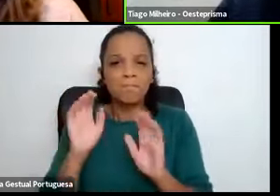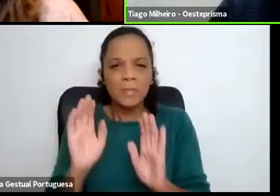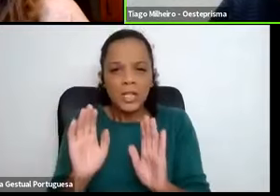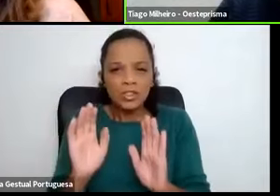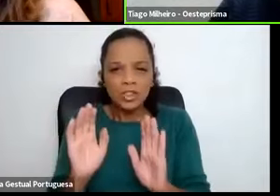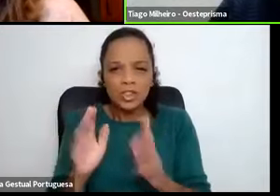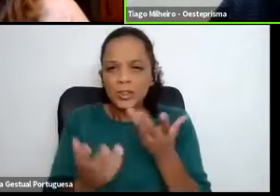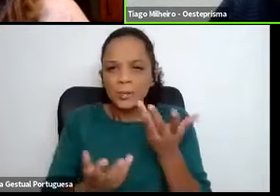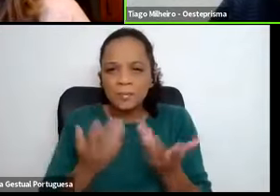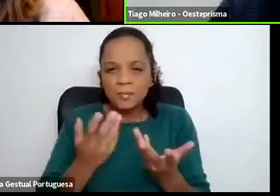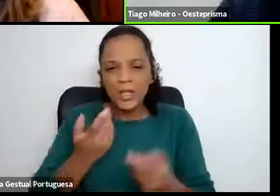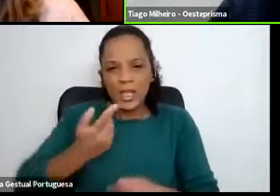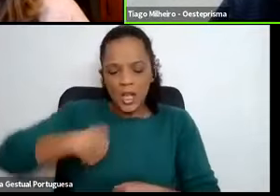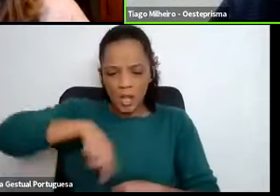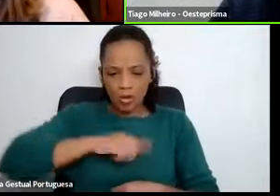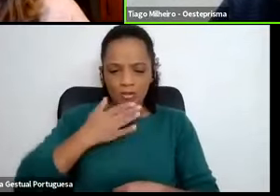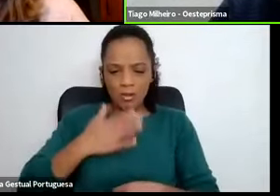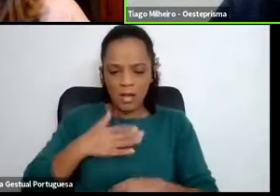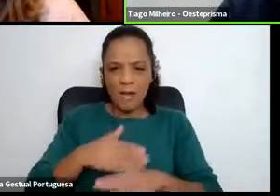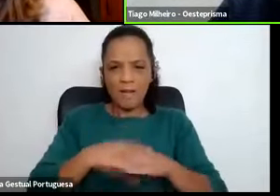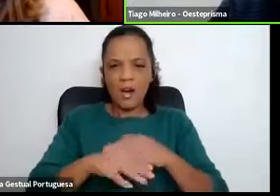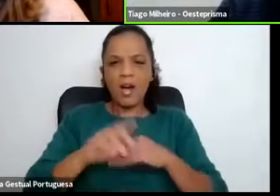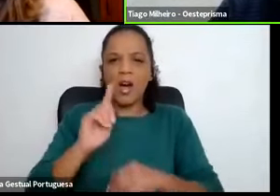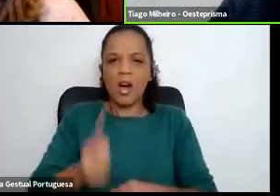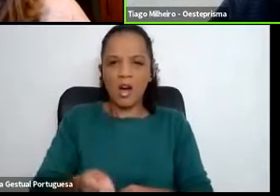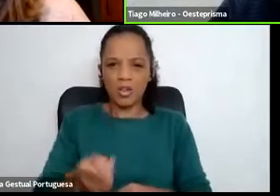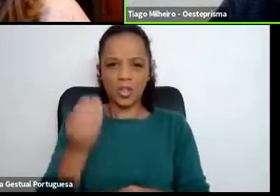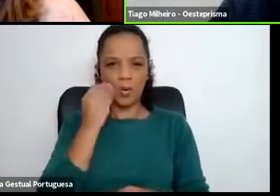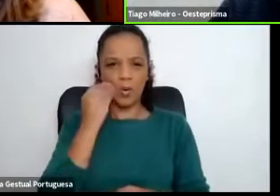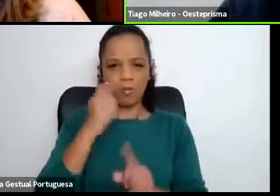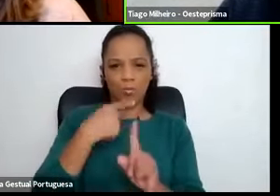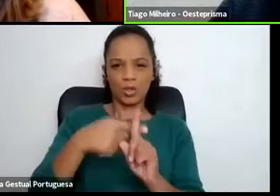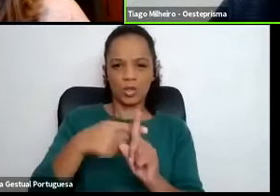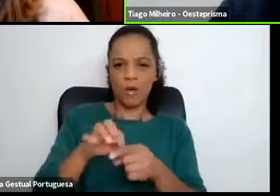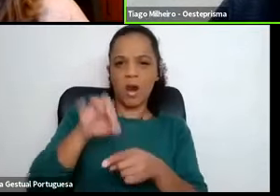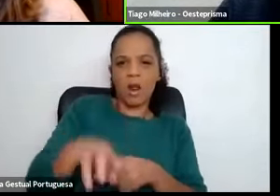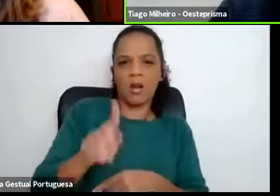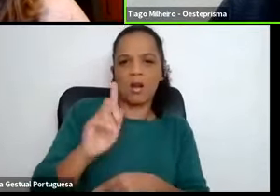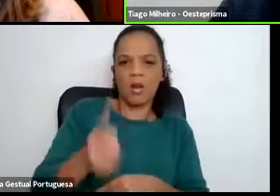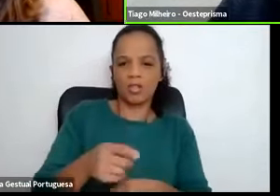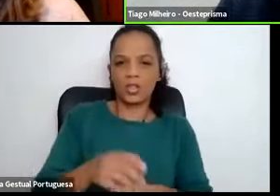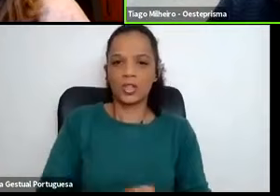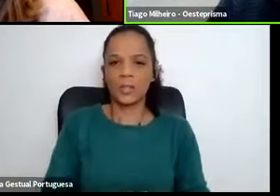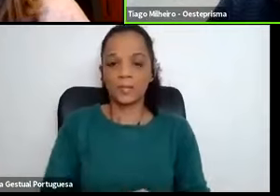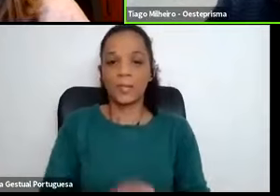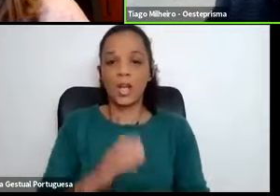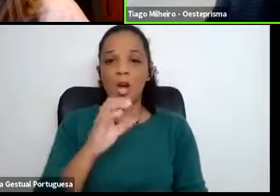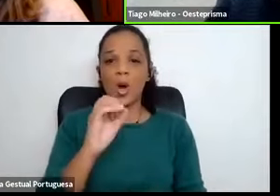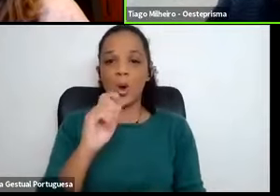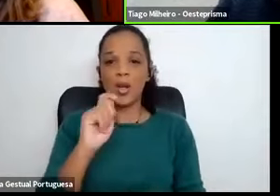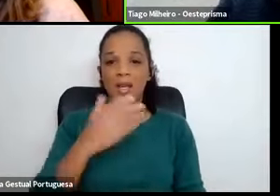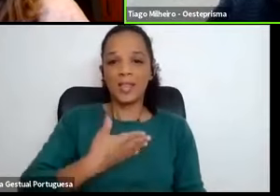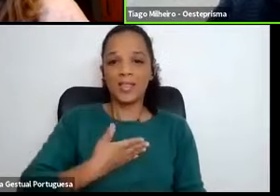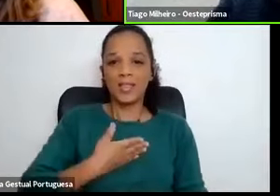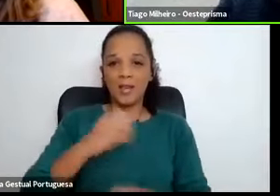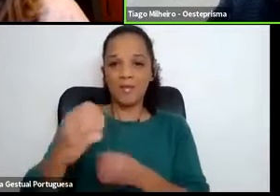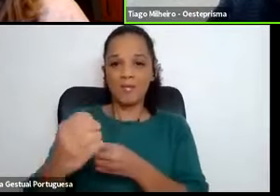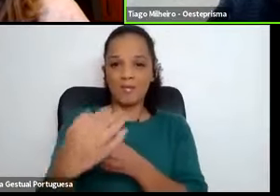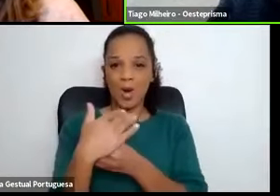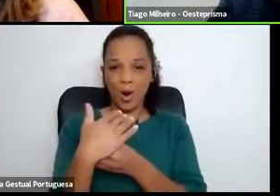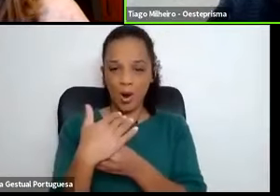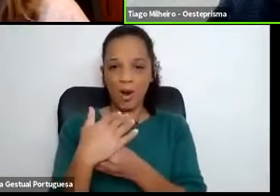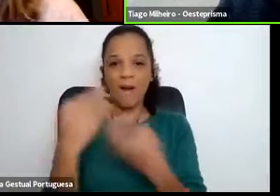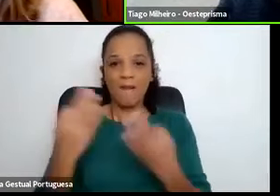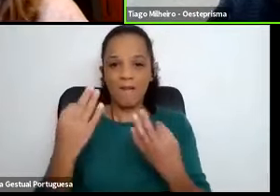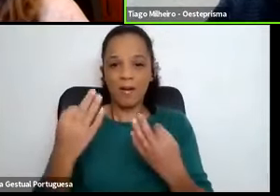exatamente o que é que poderíamos fazer e o que é que poderíamos dar de contributo. Recebemos um celema da OED, foi iniciativa da